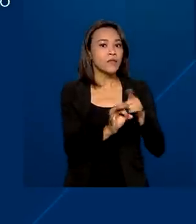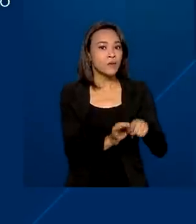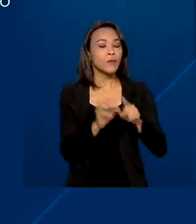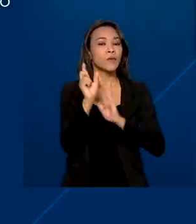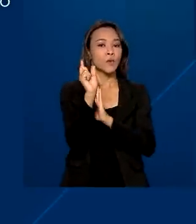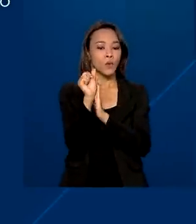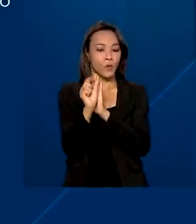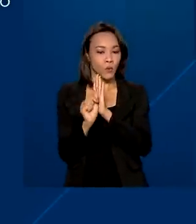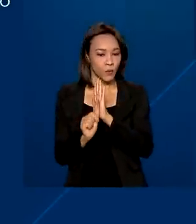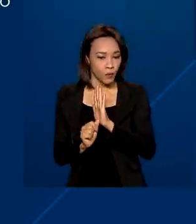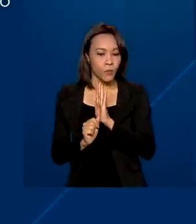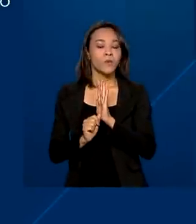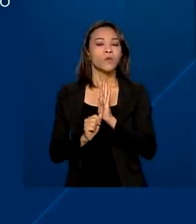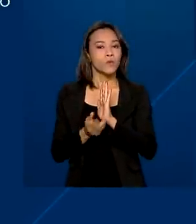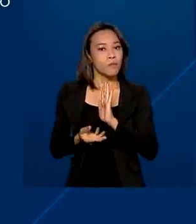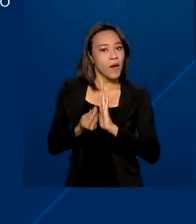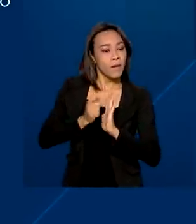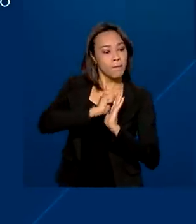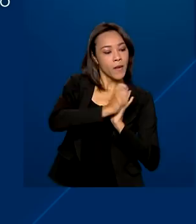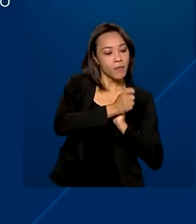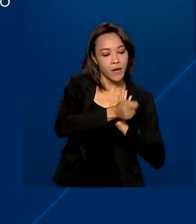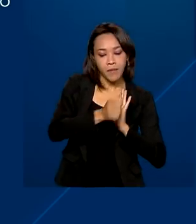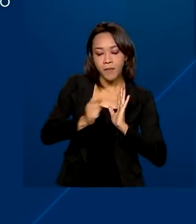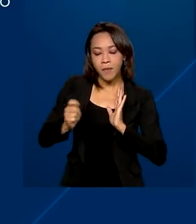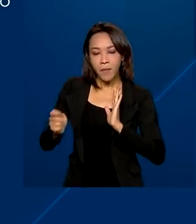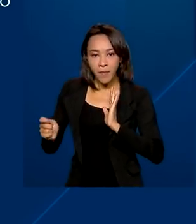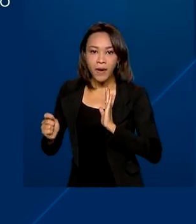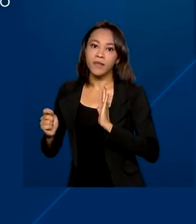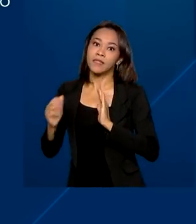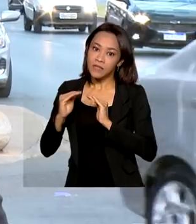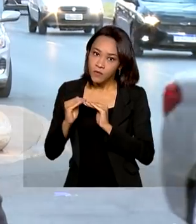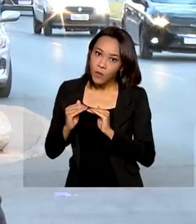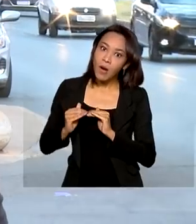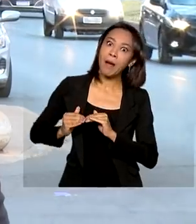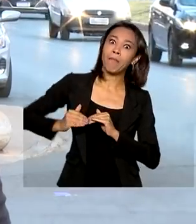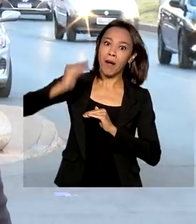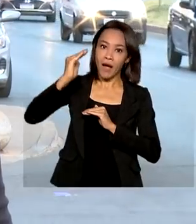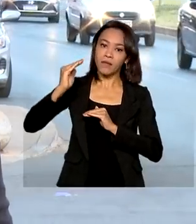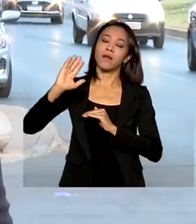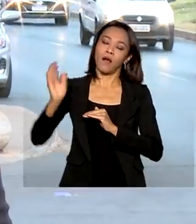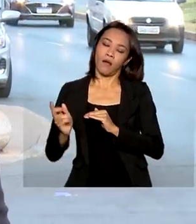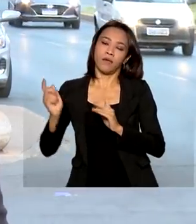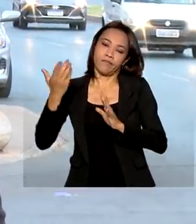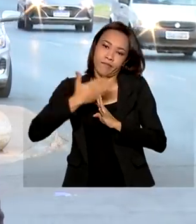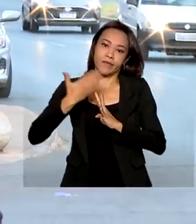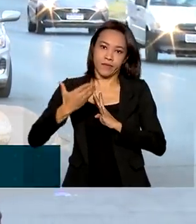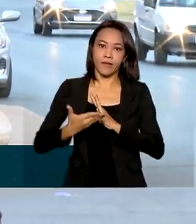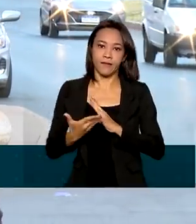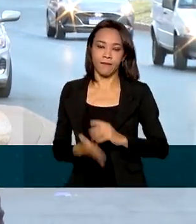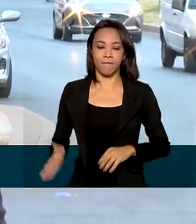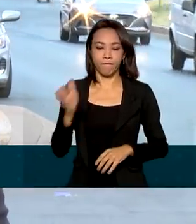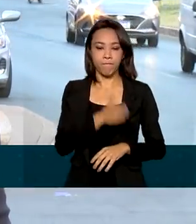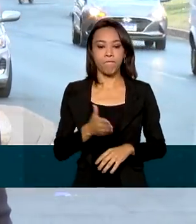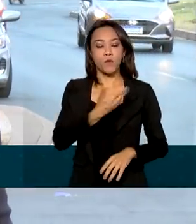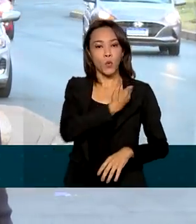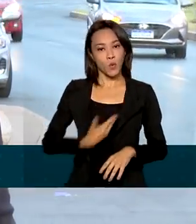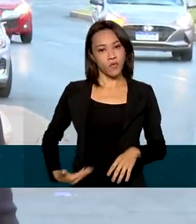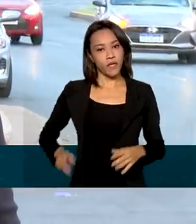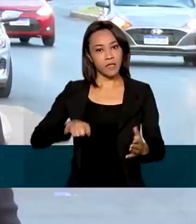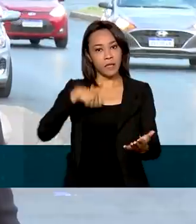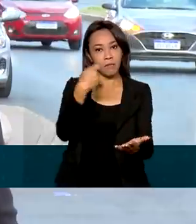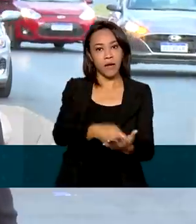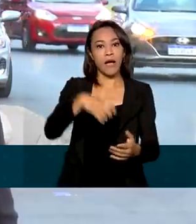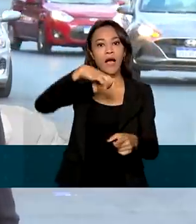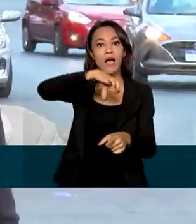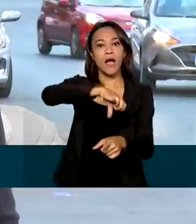União para pagar essas contas. O que exceder será parcelado. O governo estima ter de pagar R 90 bilhões em